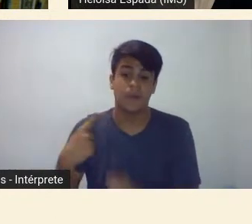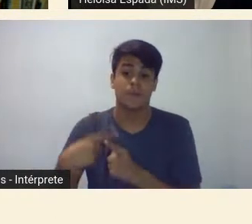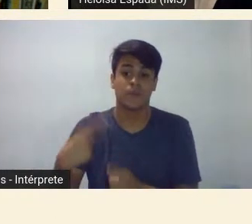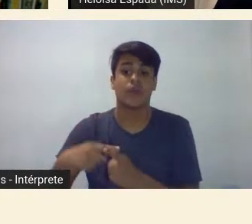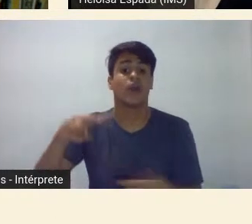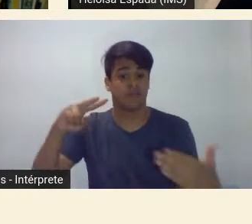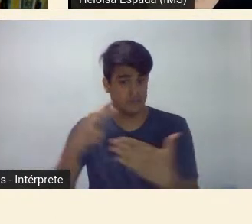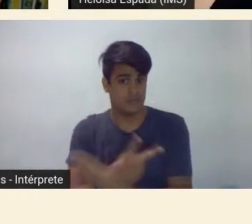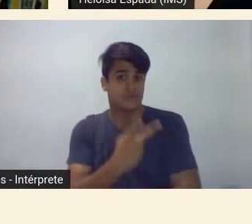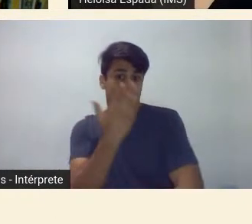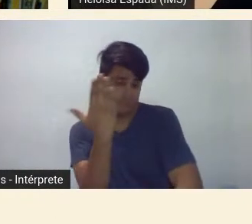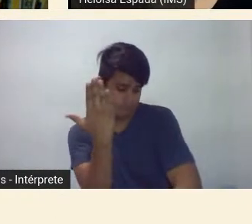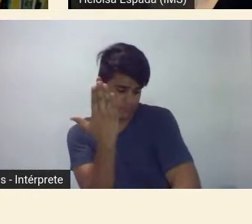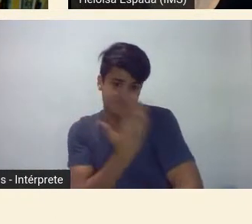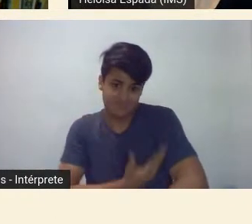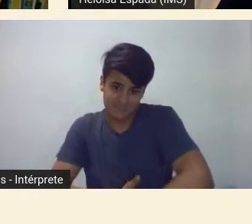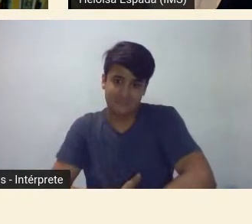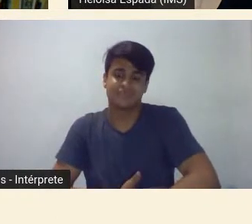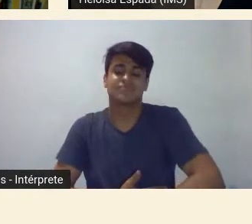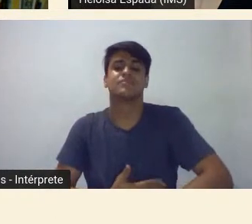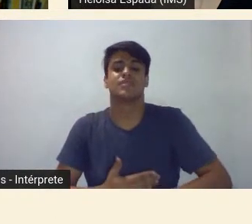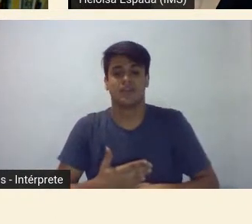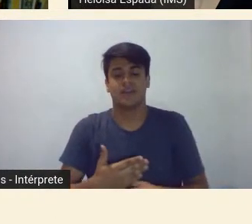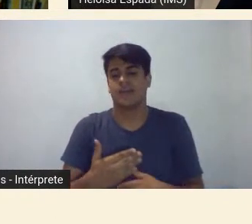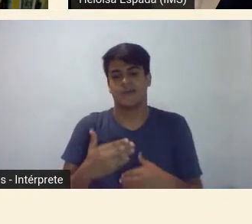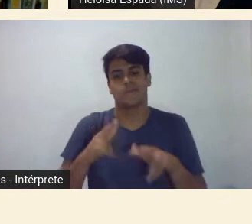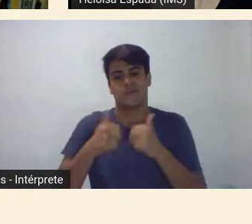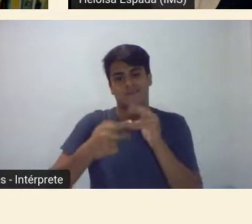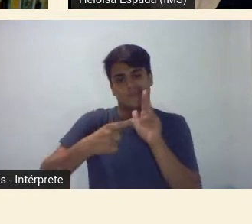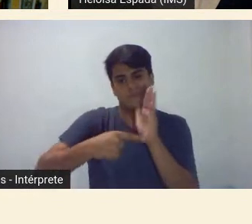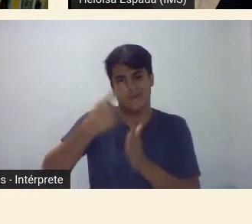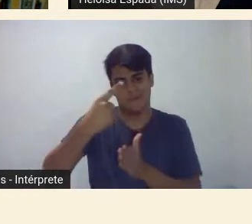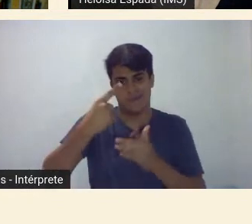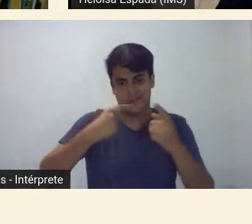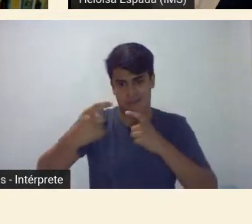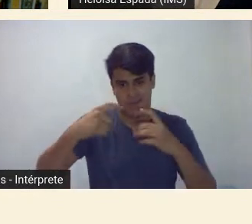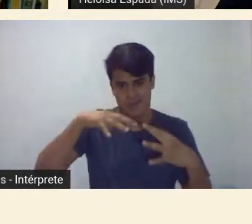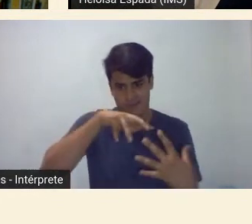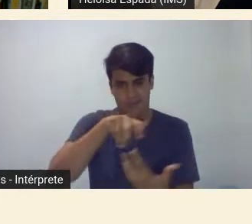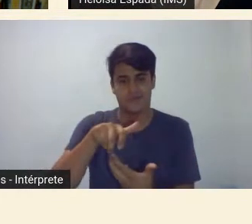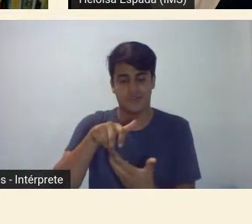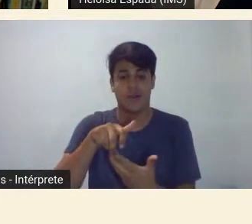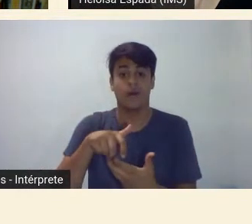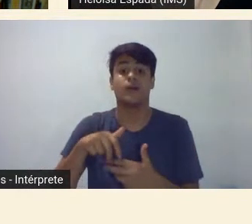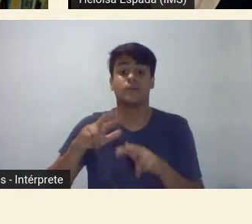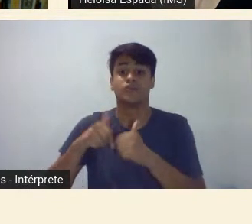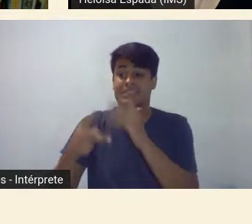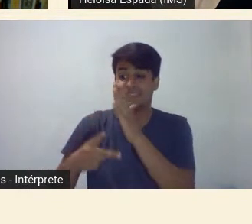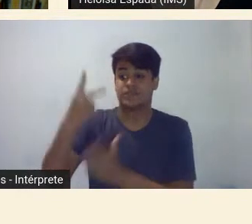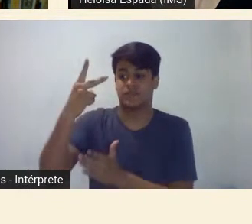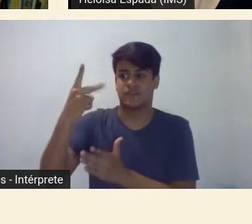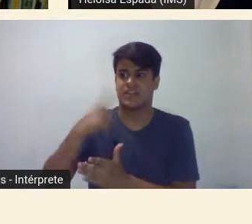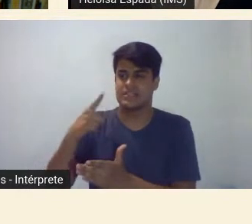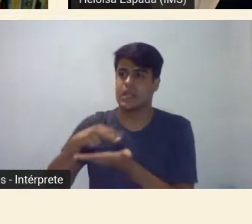justamente na Primeira Guerra e como um mutilado de guerra o que ele fez na Segunda Guerra Mundial foi ser correspondente de guerra